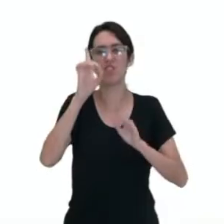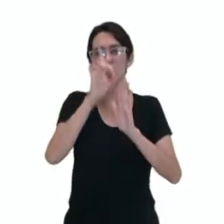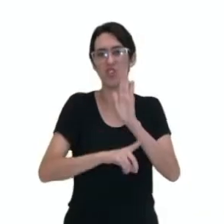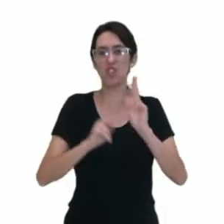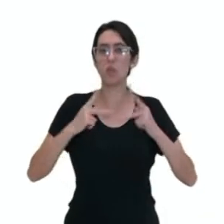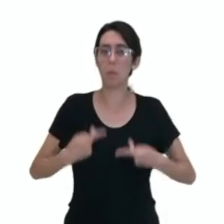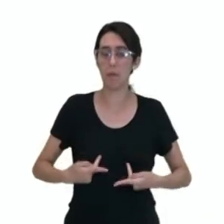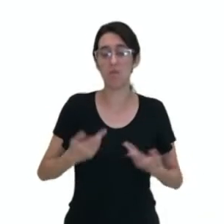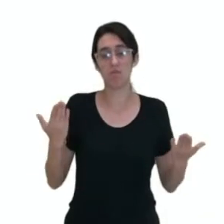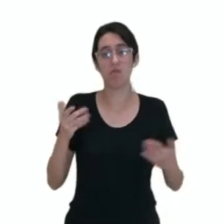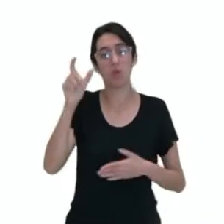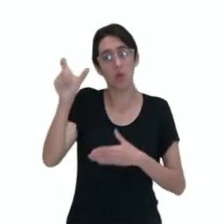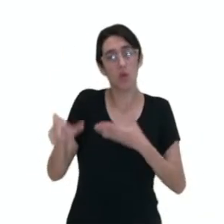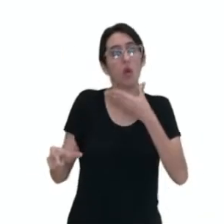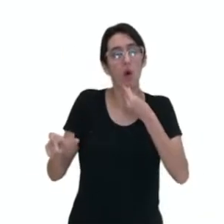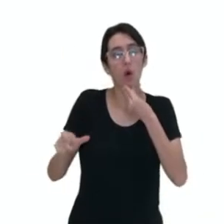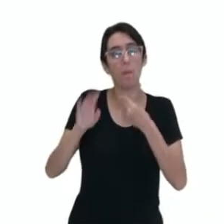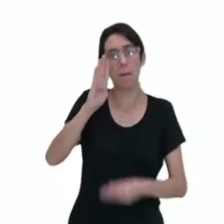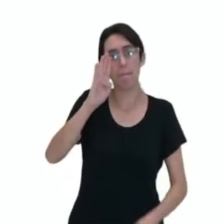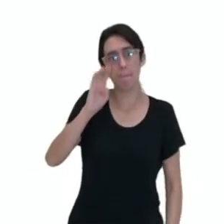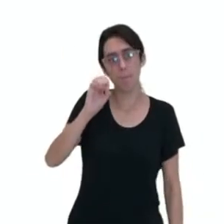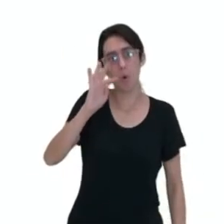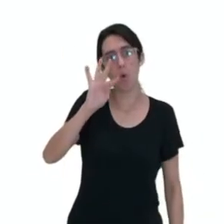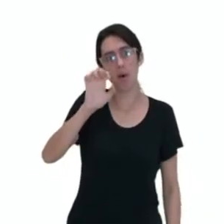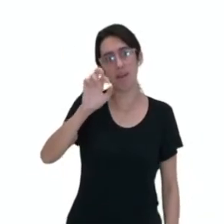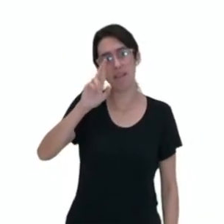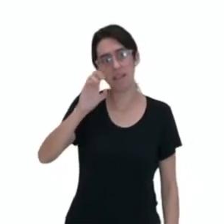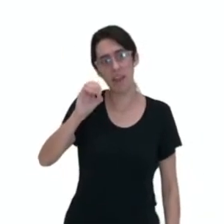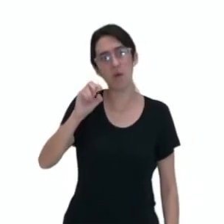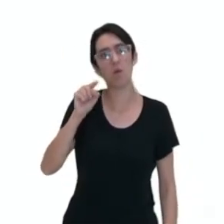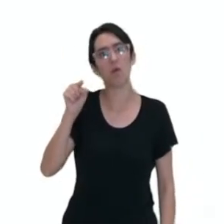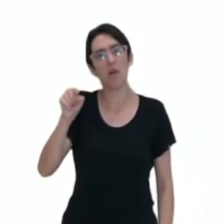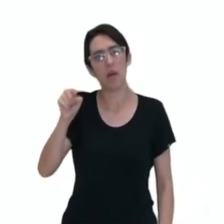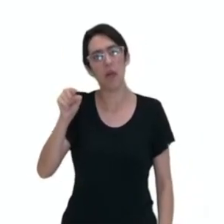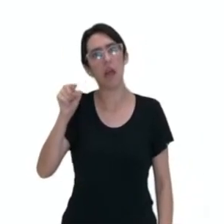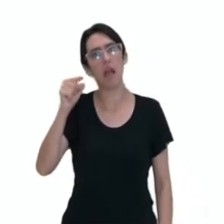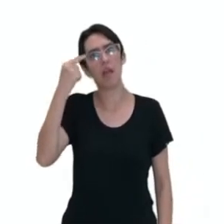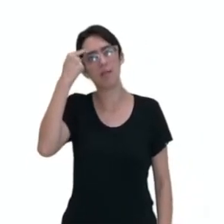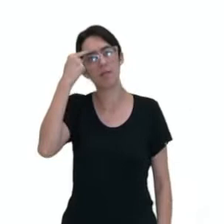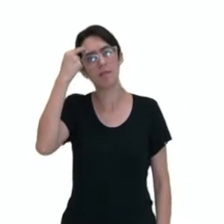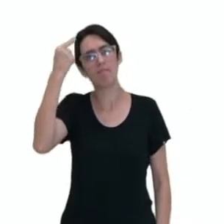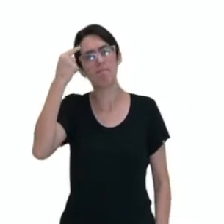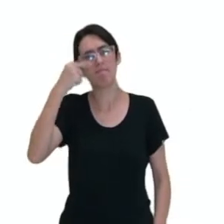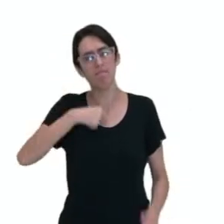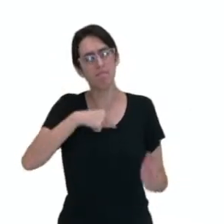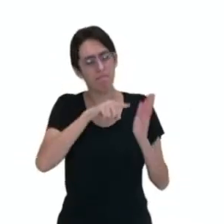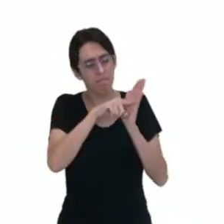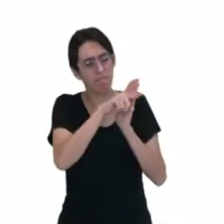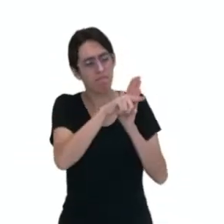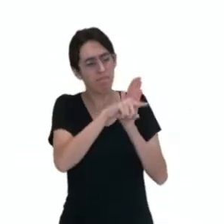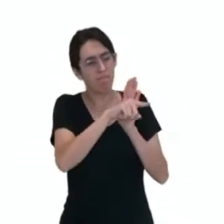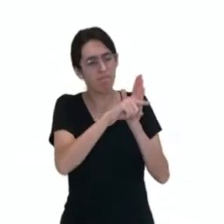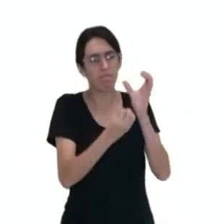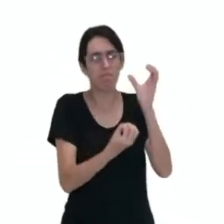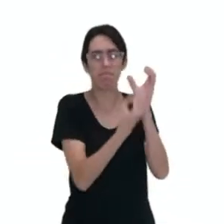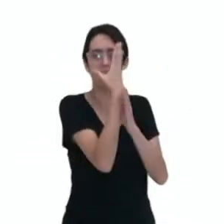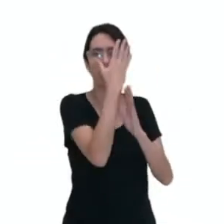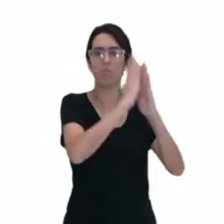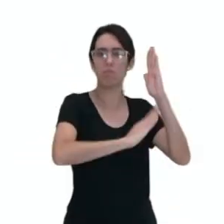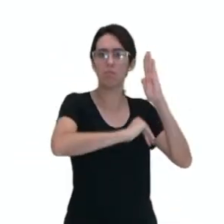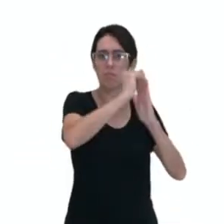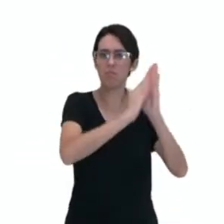espantado, Fernando Botero acaba dedicando toda uma exposição para tratar dessas